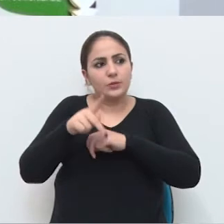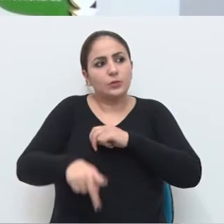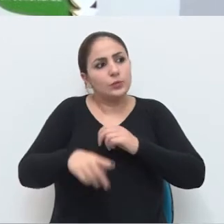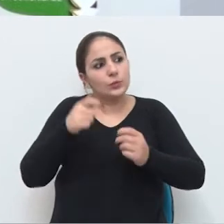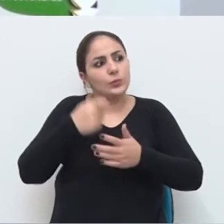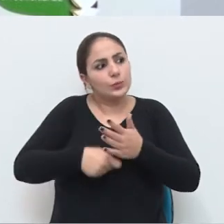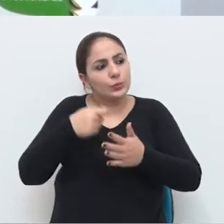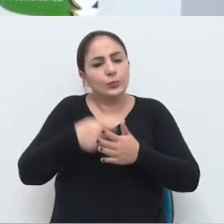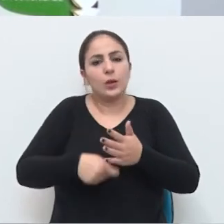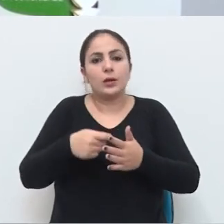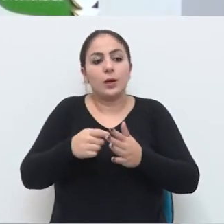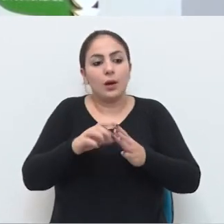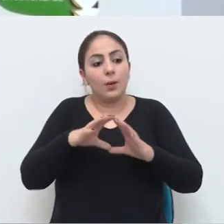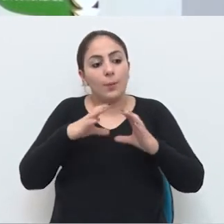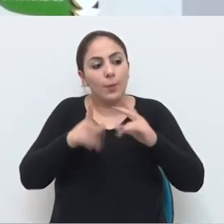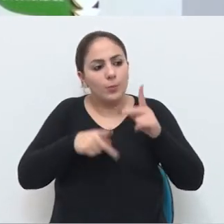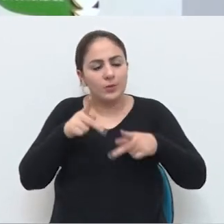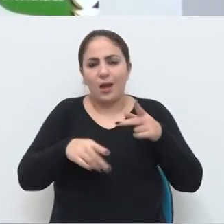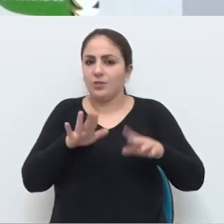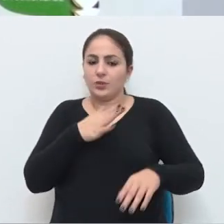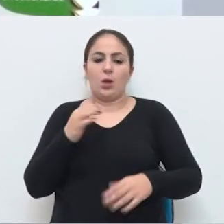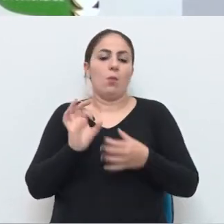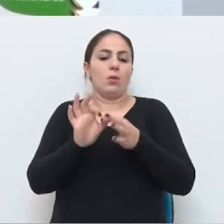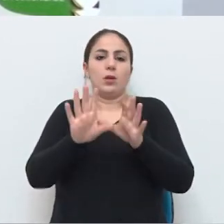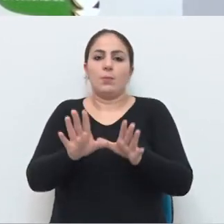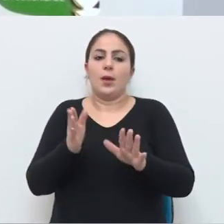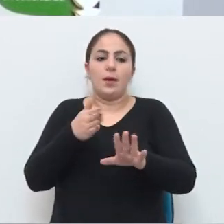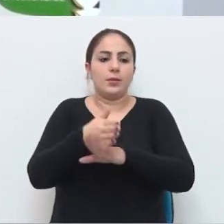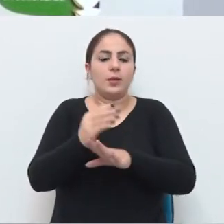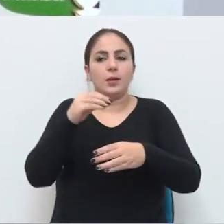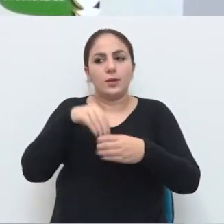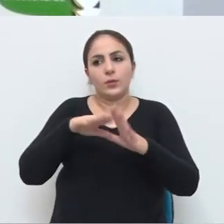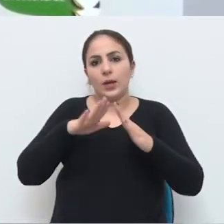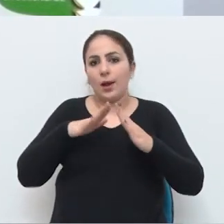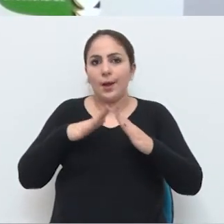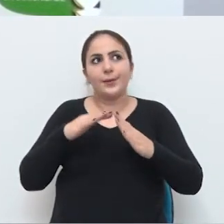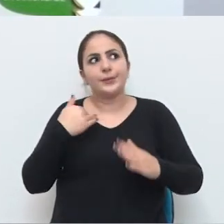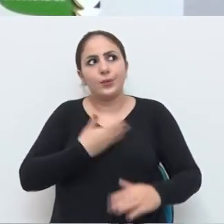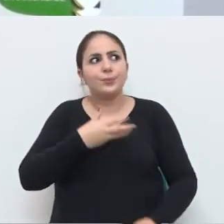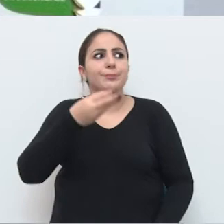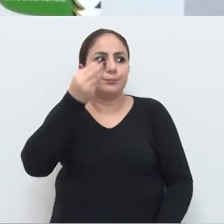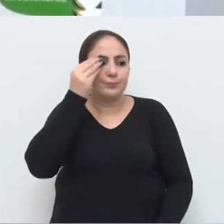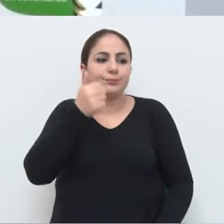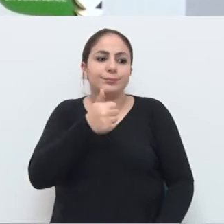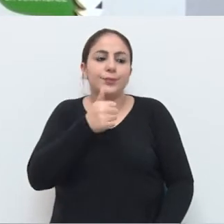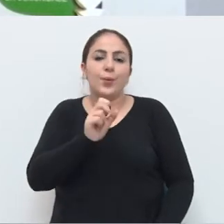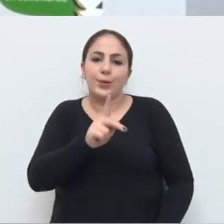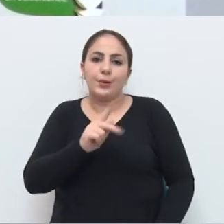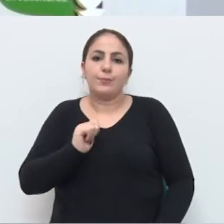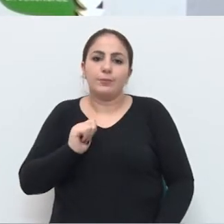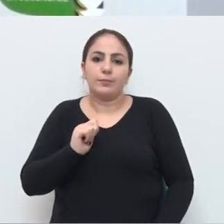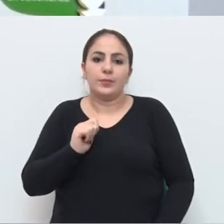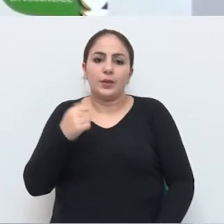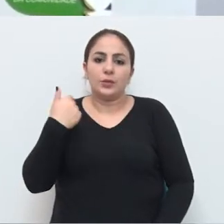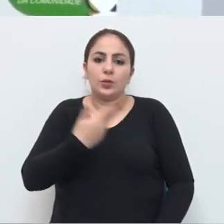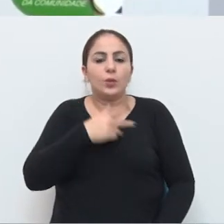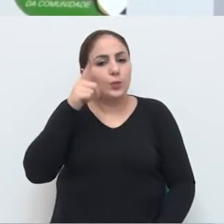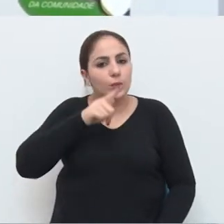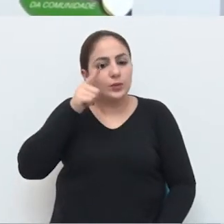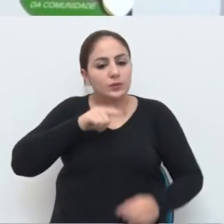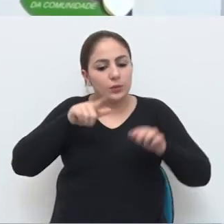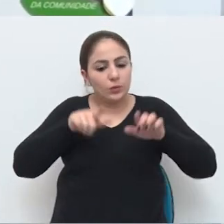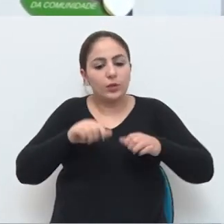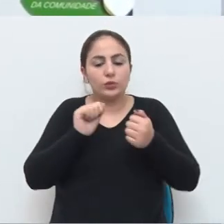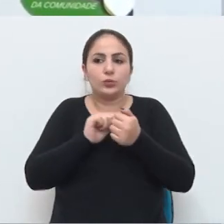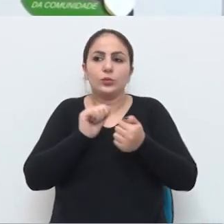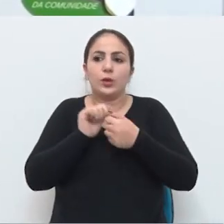reluto da população, uma vez que eles não permitem a entrada de estranhos na casa, a gente tem que entender isso. Então a gente conquistou o nosso